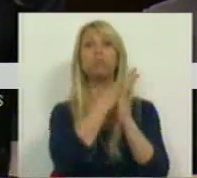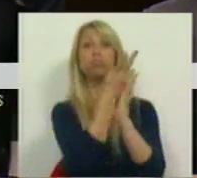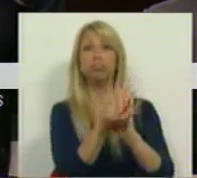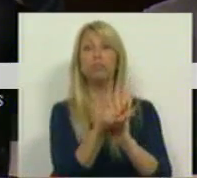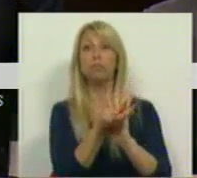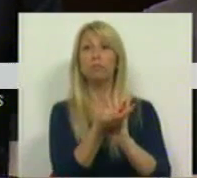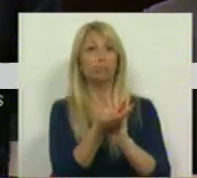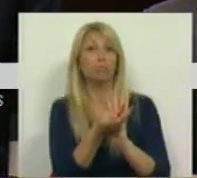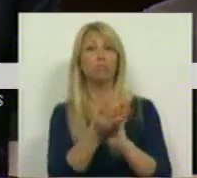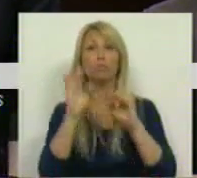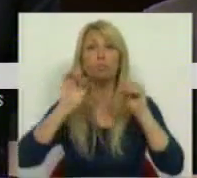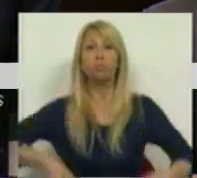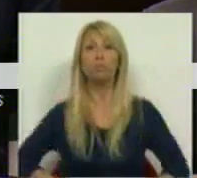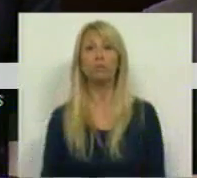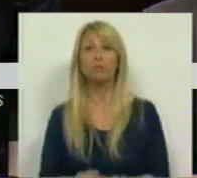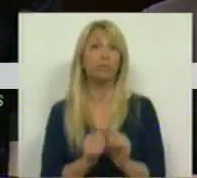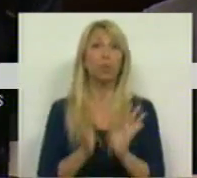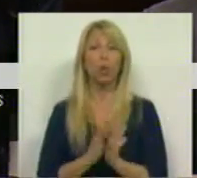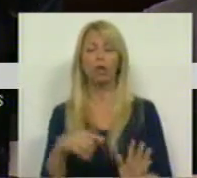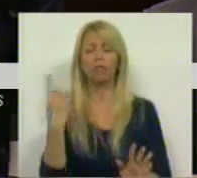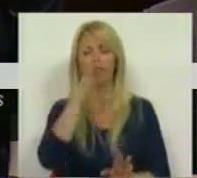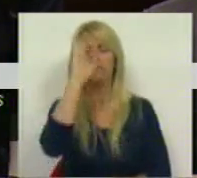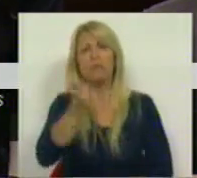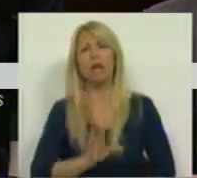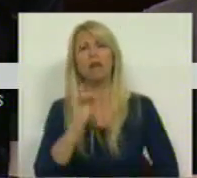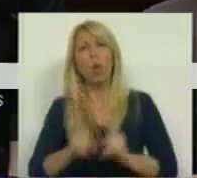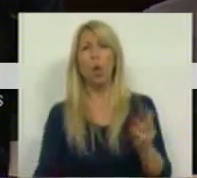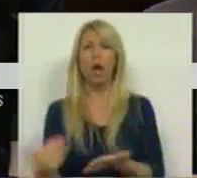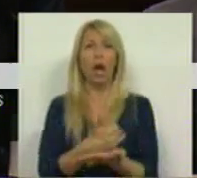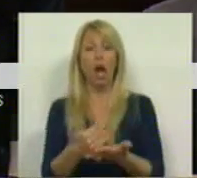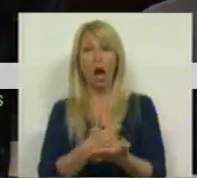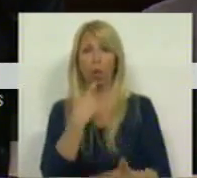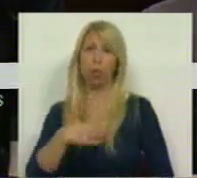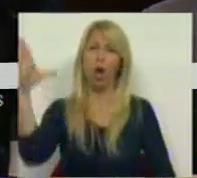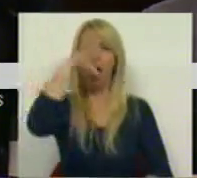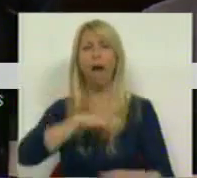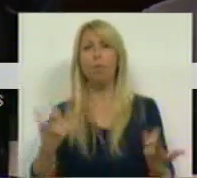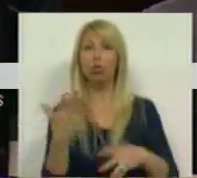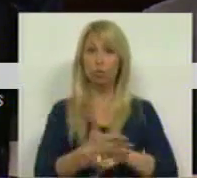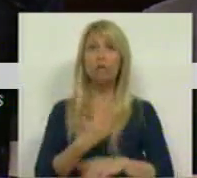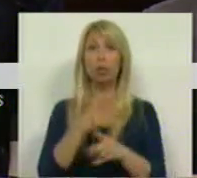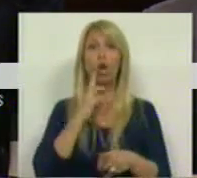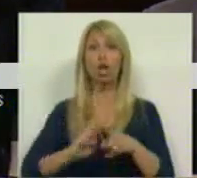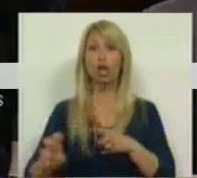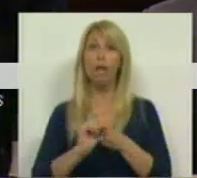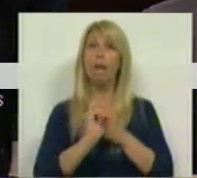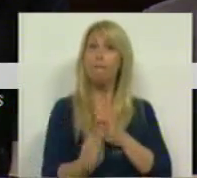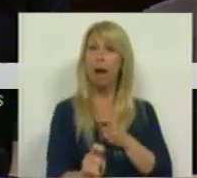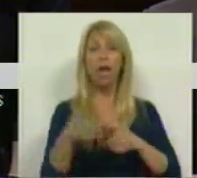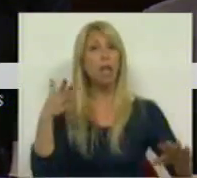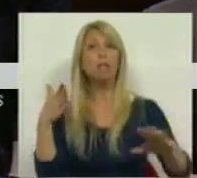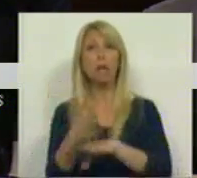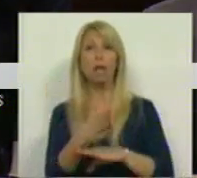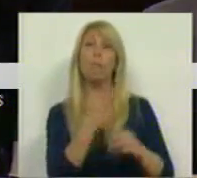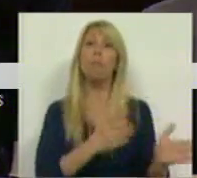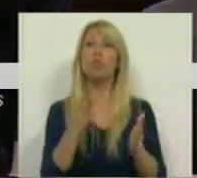ser olímpicamente ignoradas e todos nós sabemos o que é que são as rendas abusivas no setor energético que são pagas diretamente à produção. A contrário,